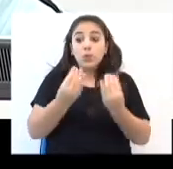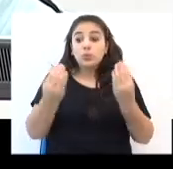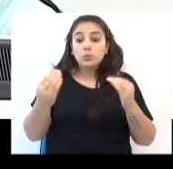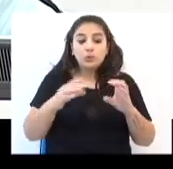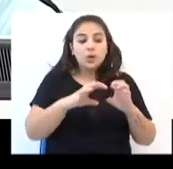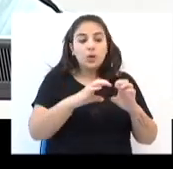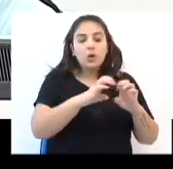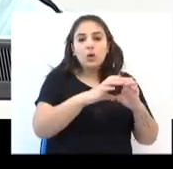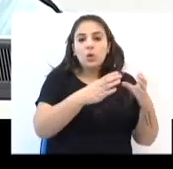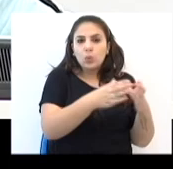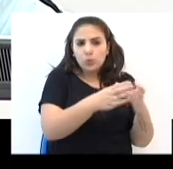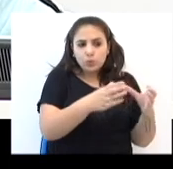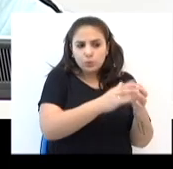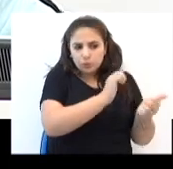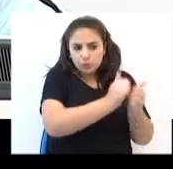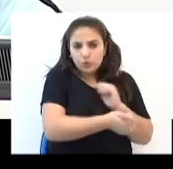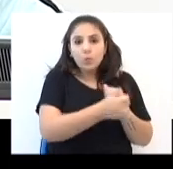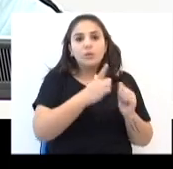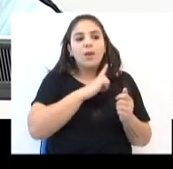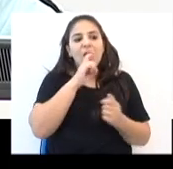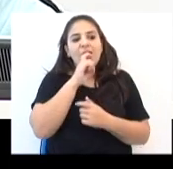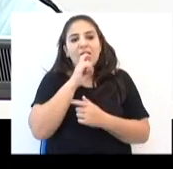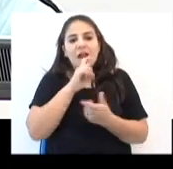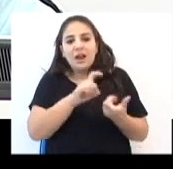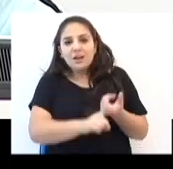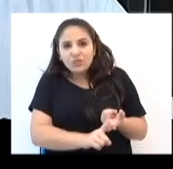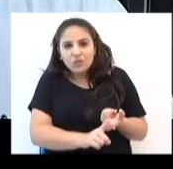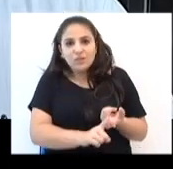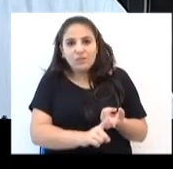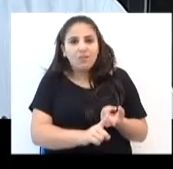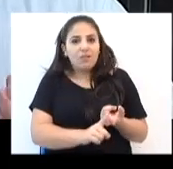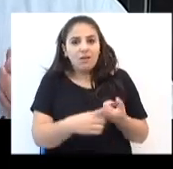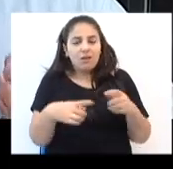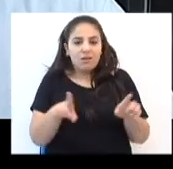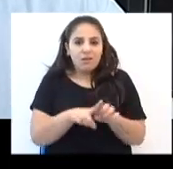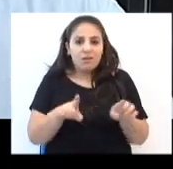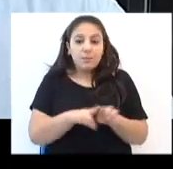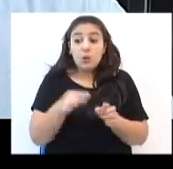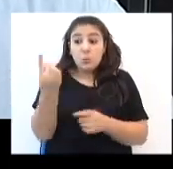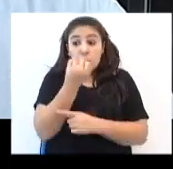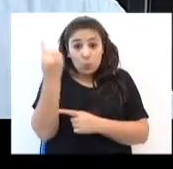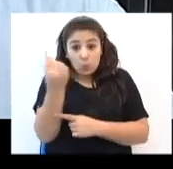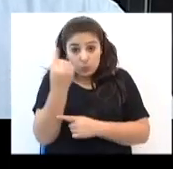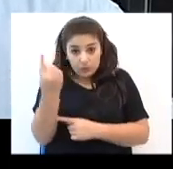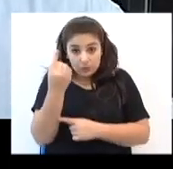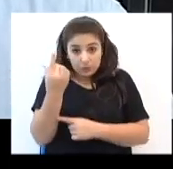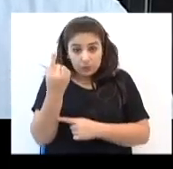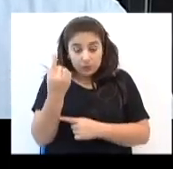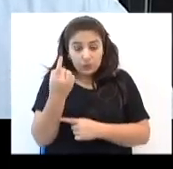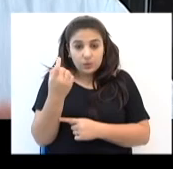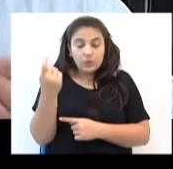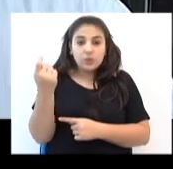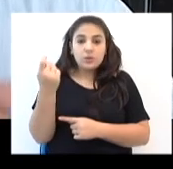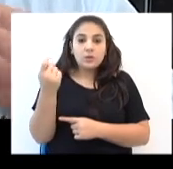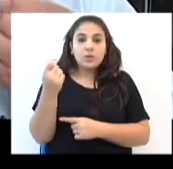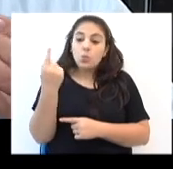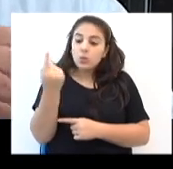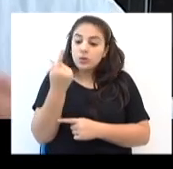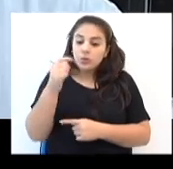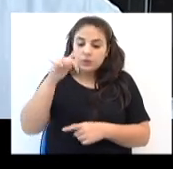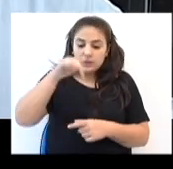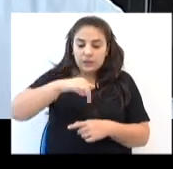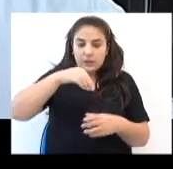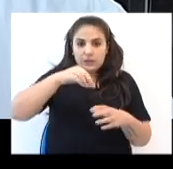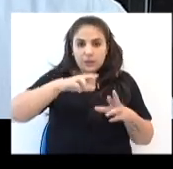clubes que participaram do gauchão neste ano. O único clube do Rio Grande do Sul que não deve um